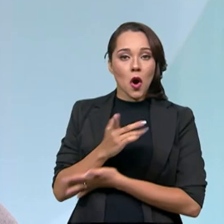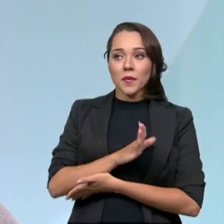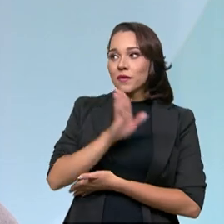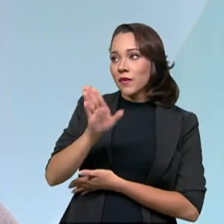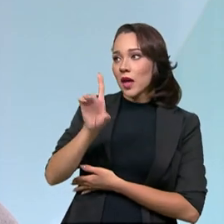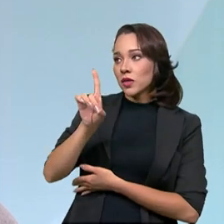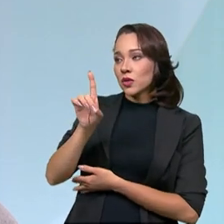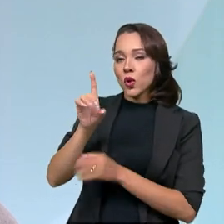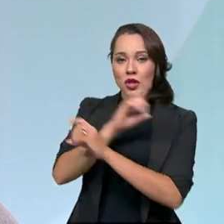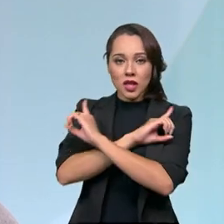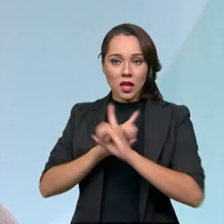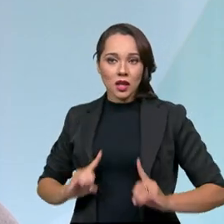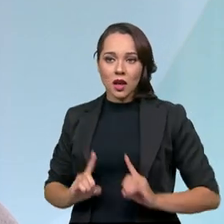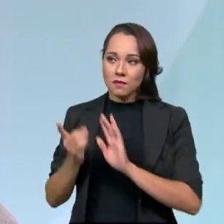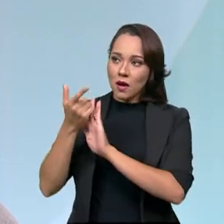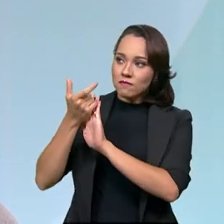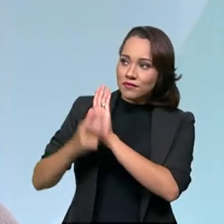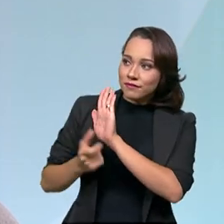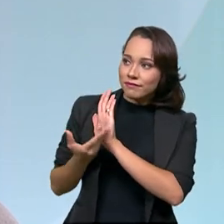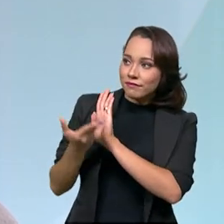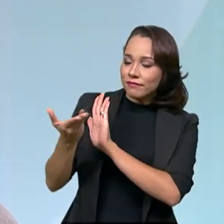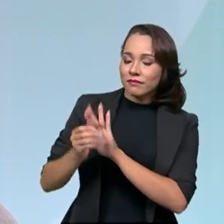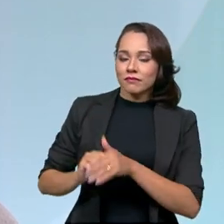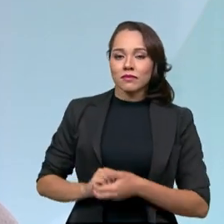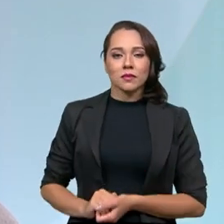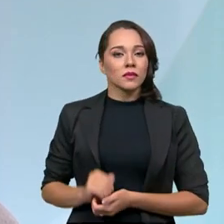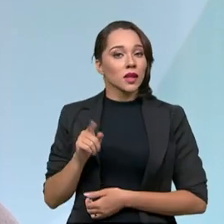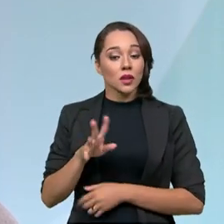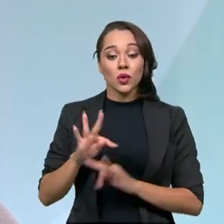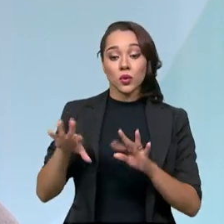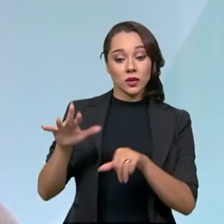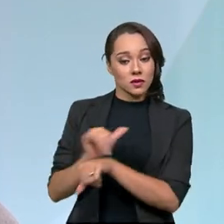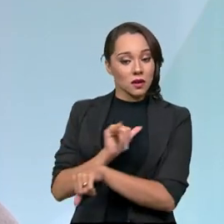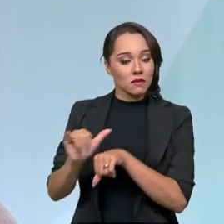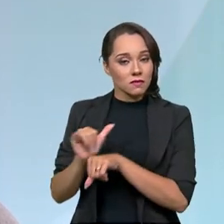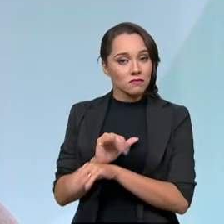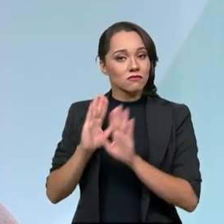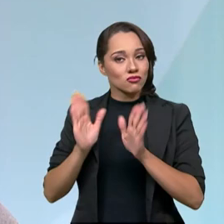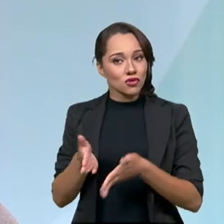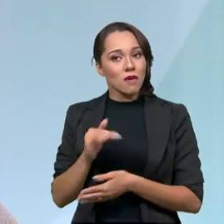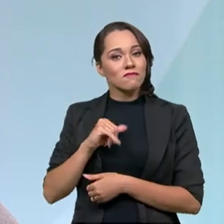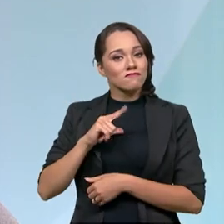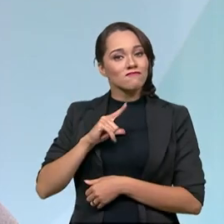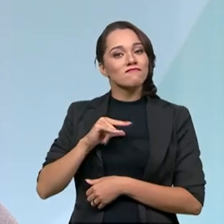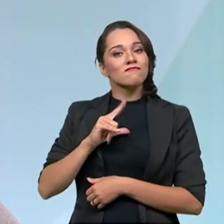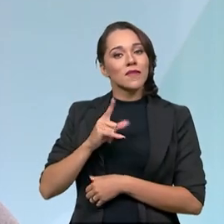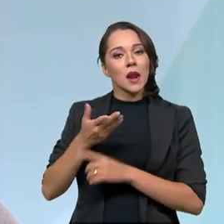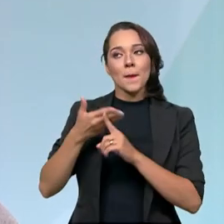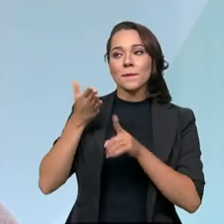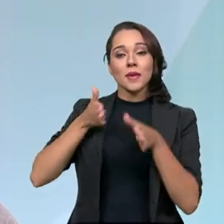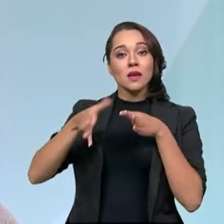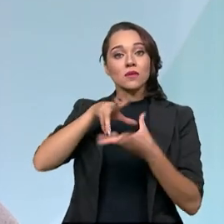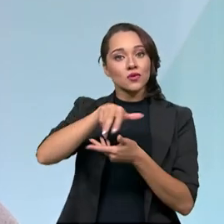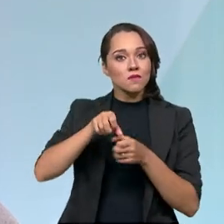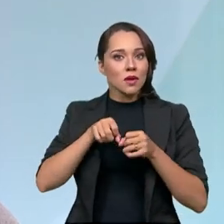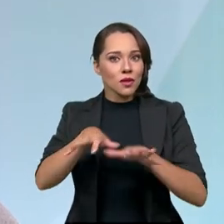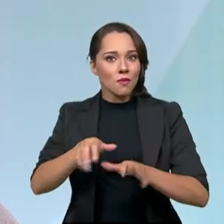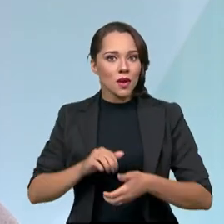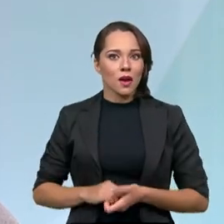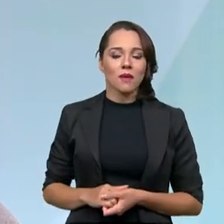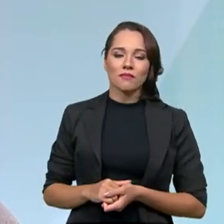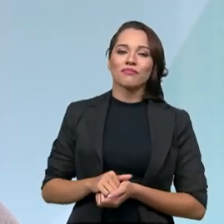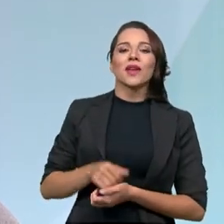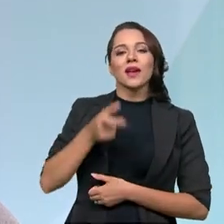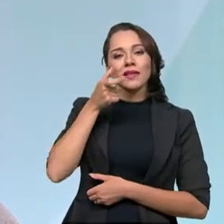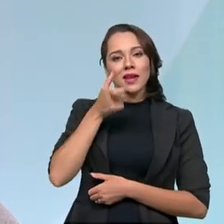DETRAN para efetuar o registro. Então, essas medidas foram muito oportunas no tempo de pandemia. E